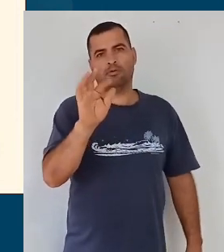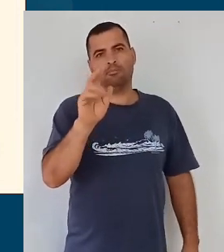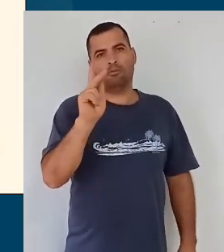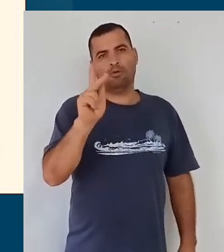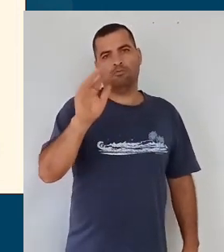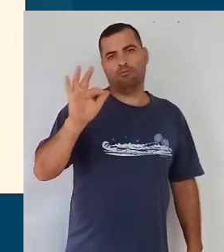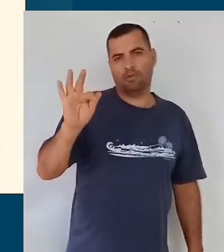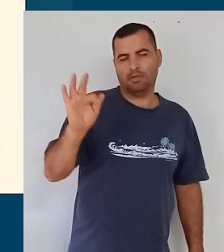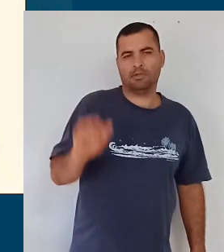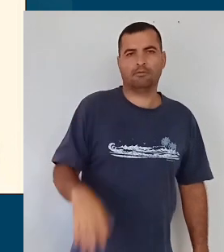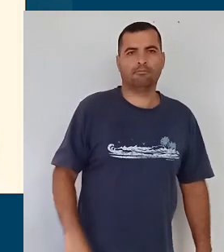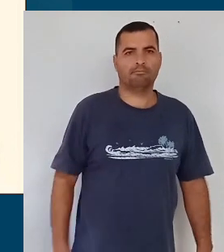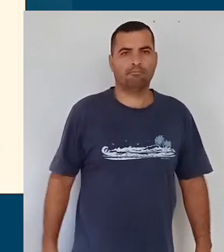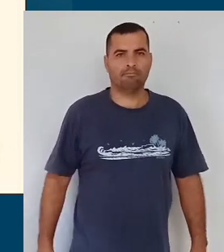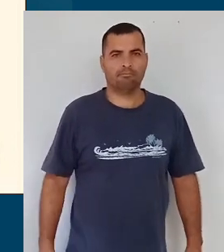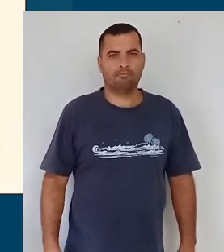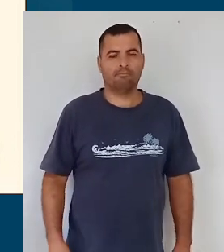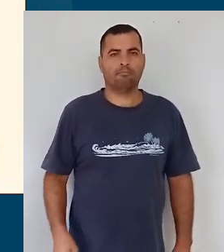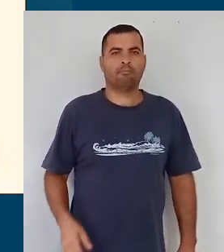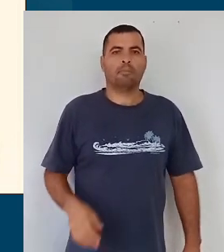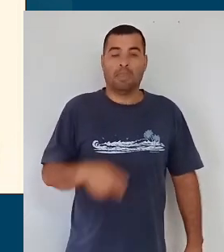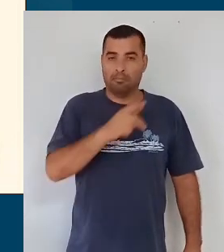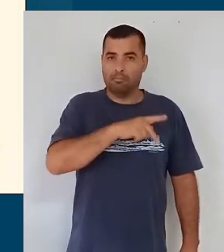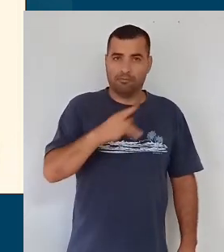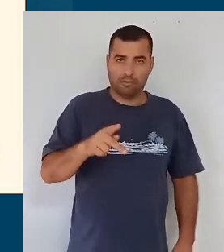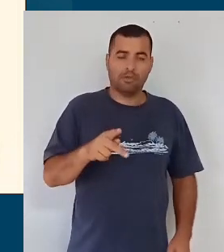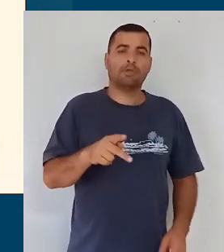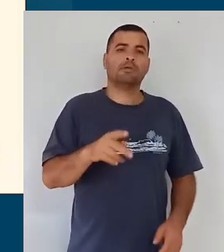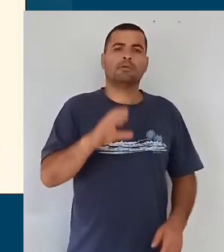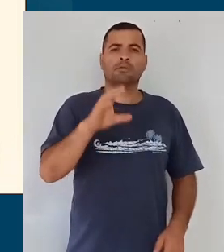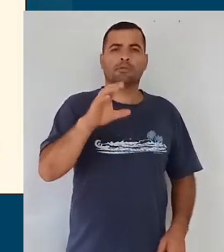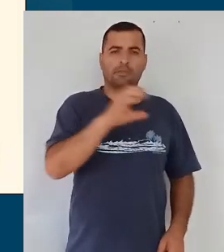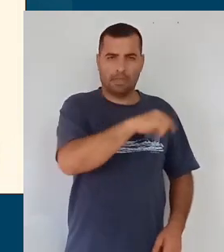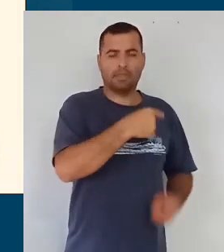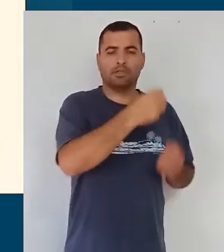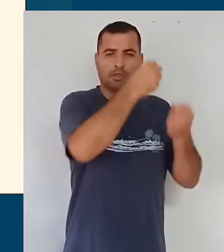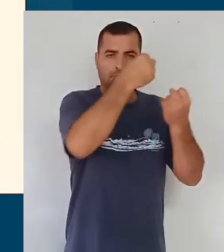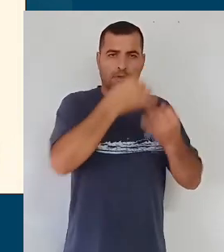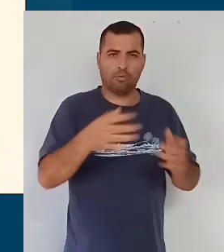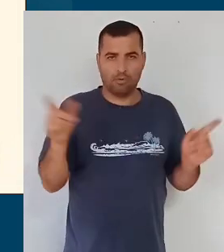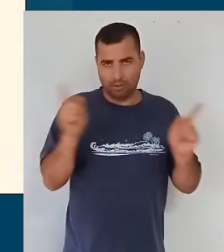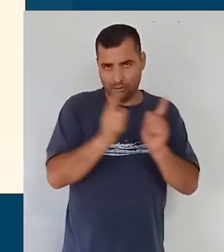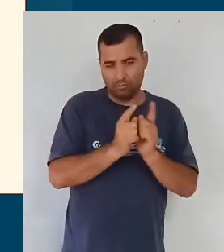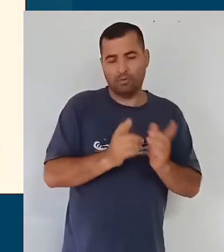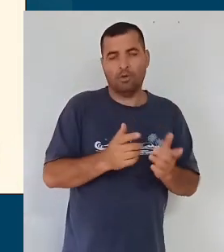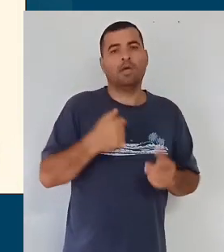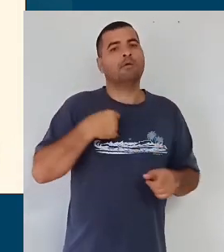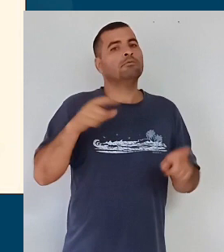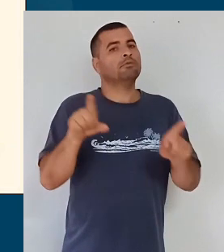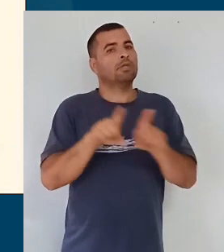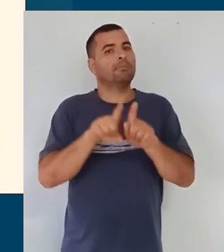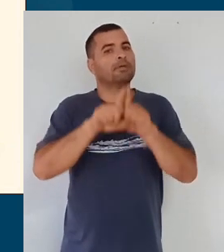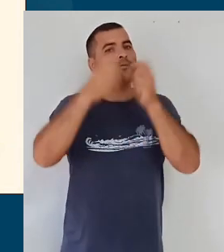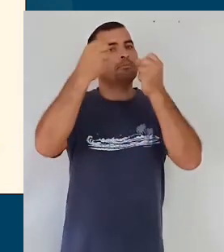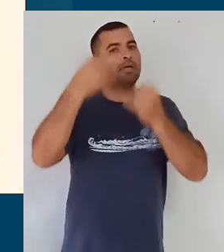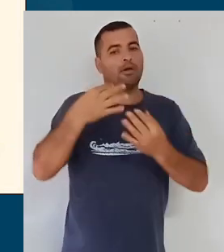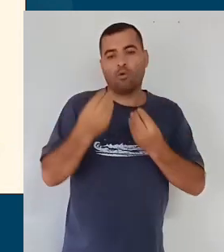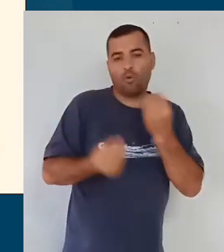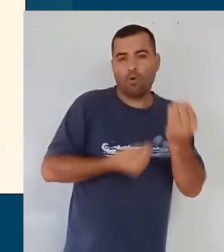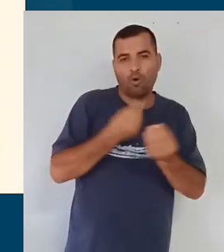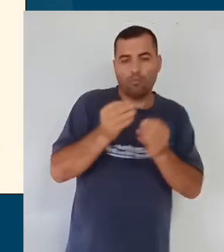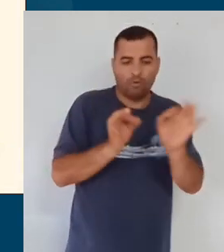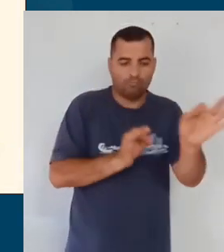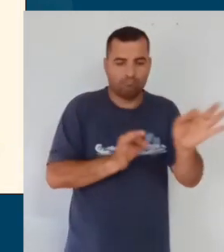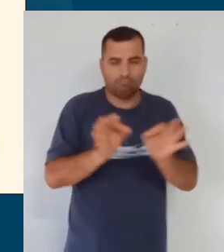E aí, então, como o professor César já colocou no sumário, eu vou falar um pouco rapidamente de como a gente